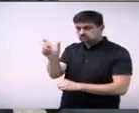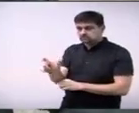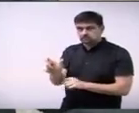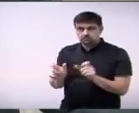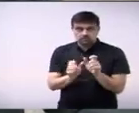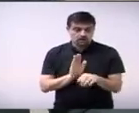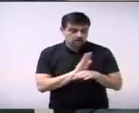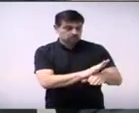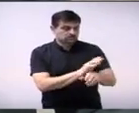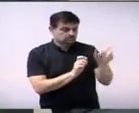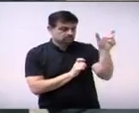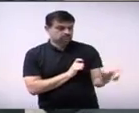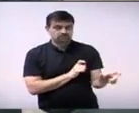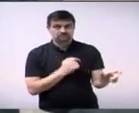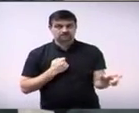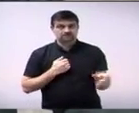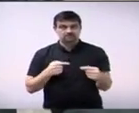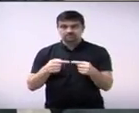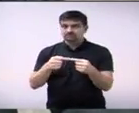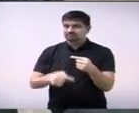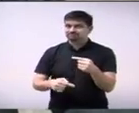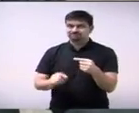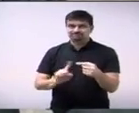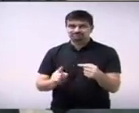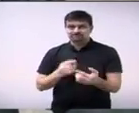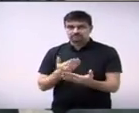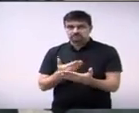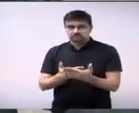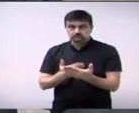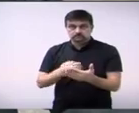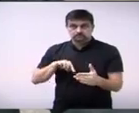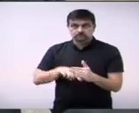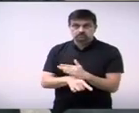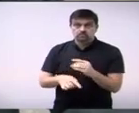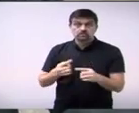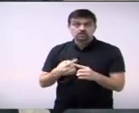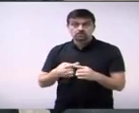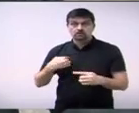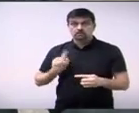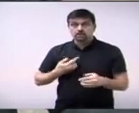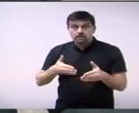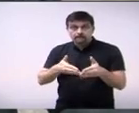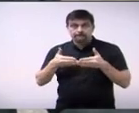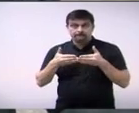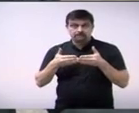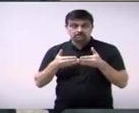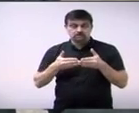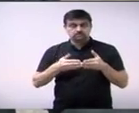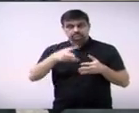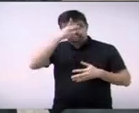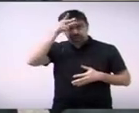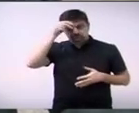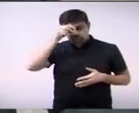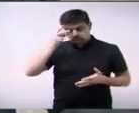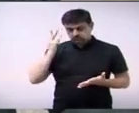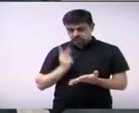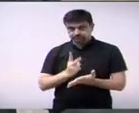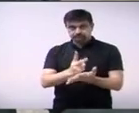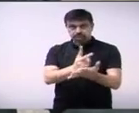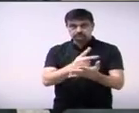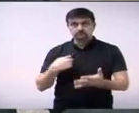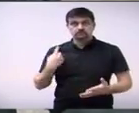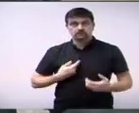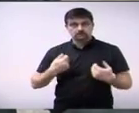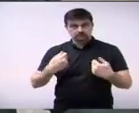Então, meu voto foi contrário por causa disso. e deixar bem claro que o meu pedido para o Executivo continua em pé. Eu acho que a gente